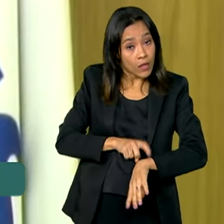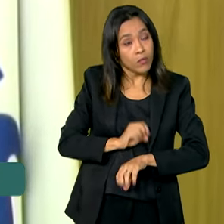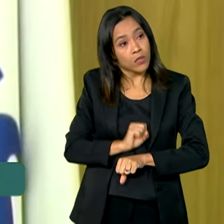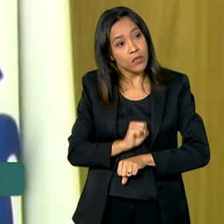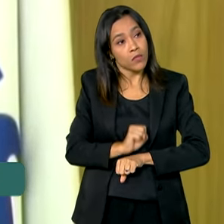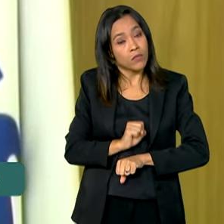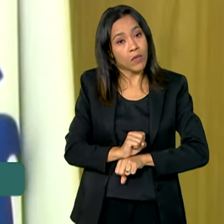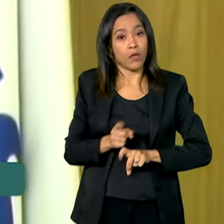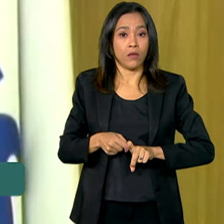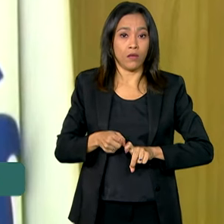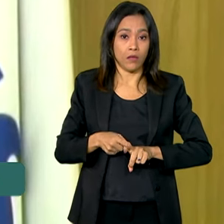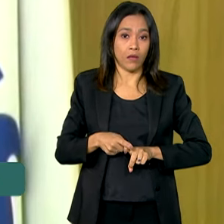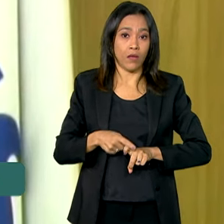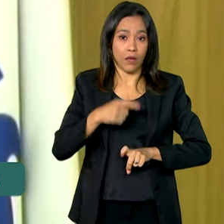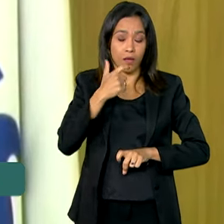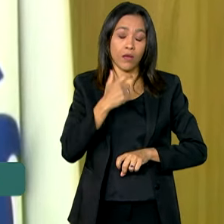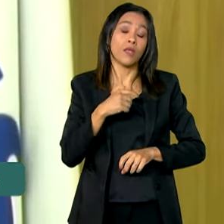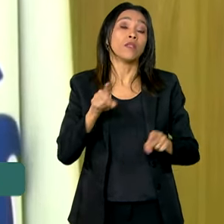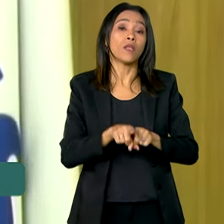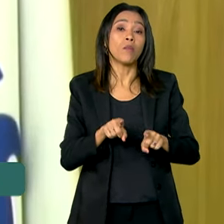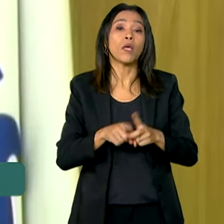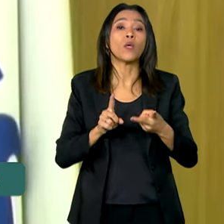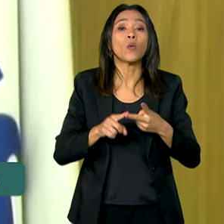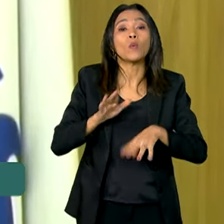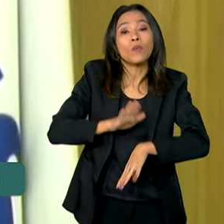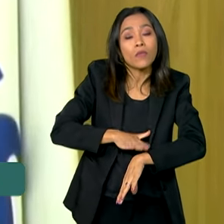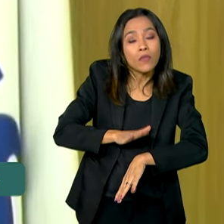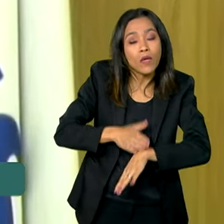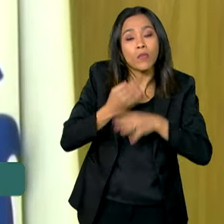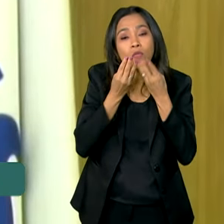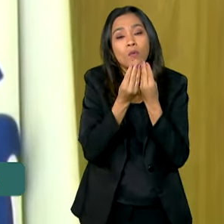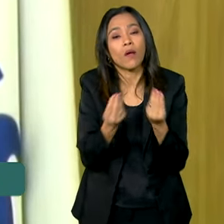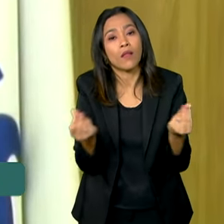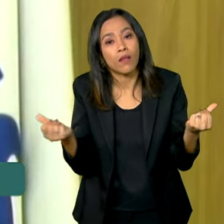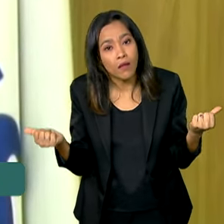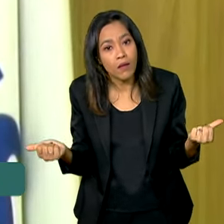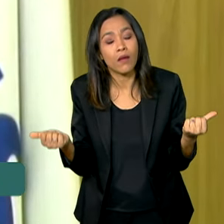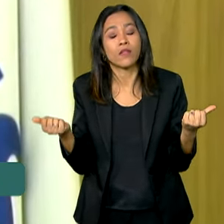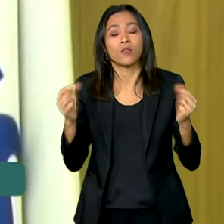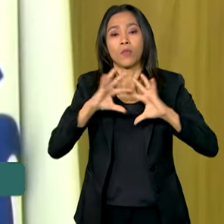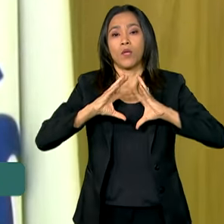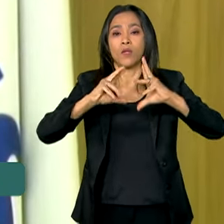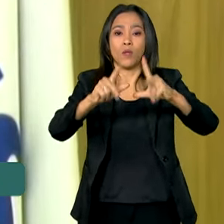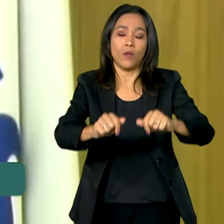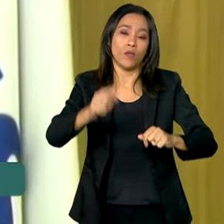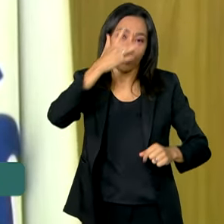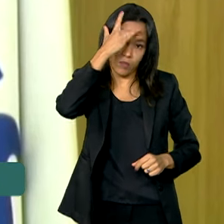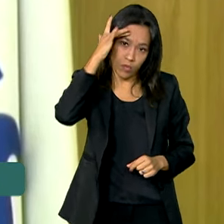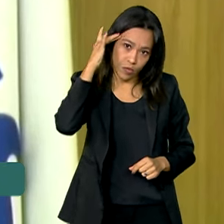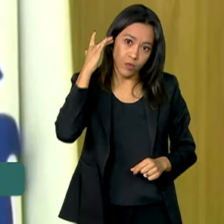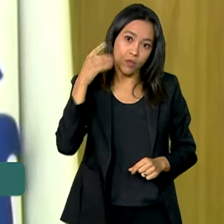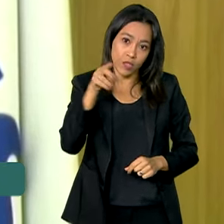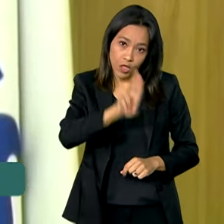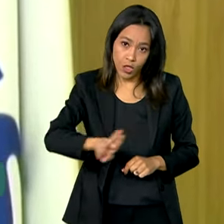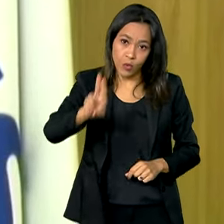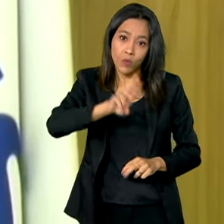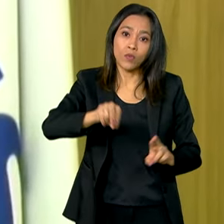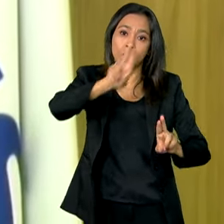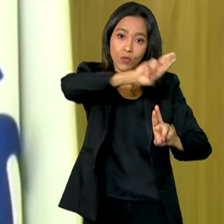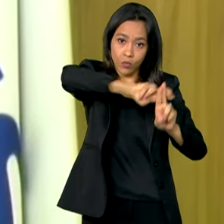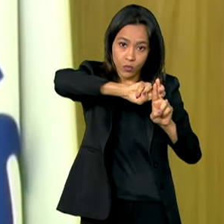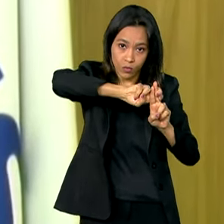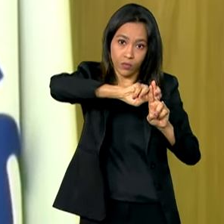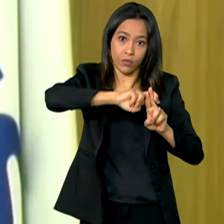integrado, de qualidade, para todas as pessoas que fazem uso do Sistema Único de